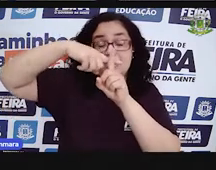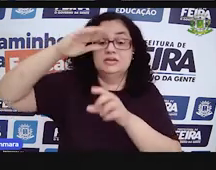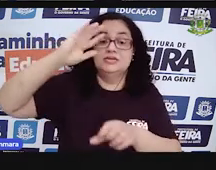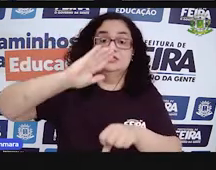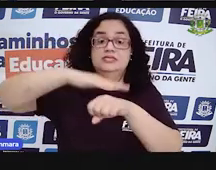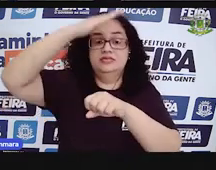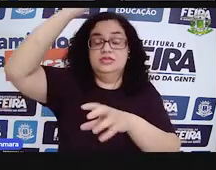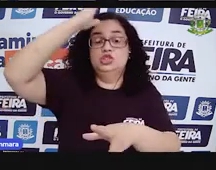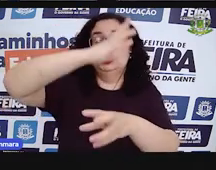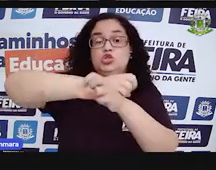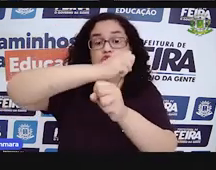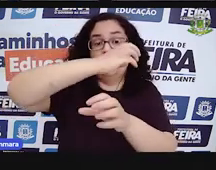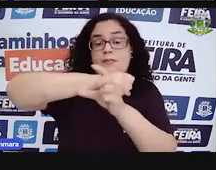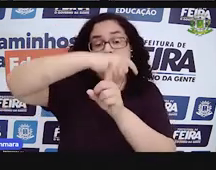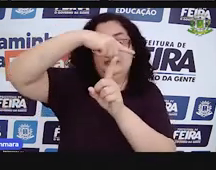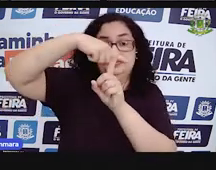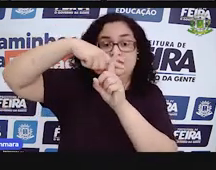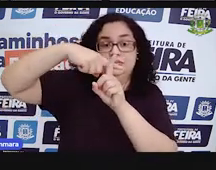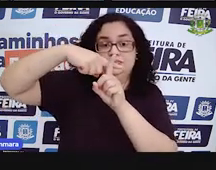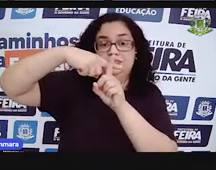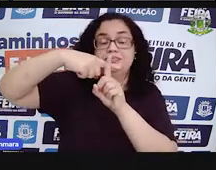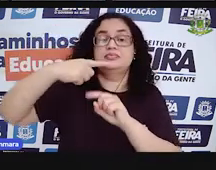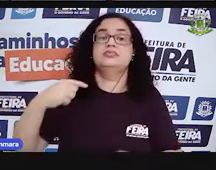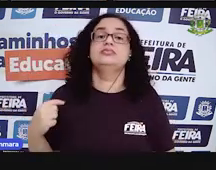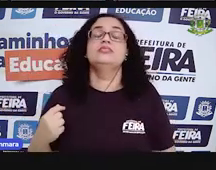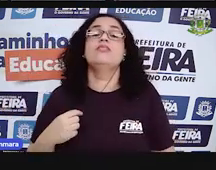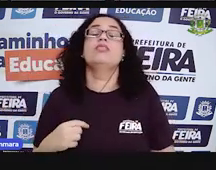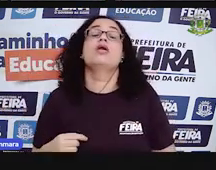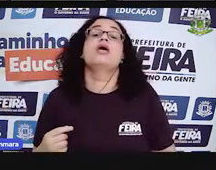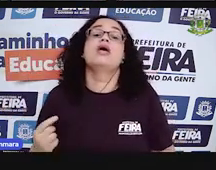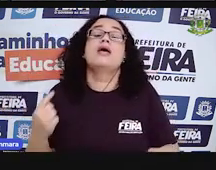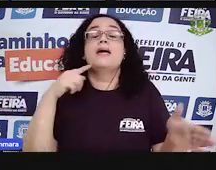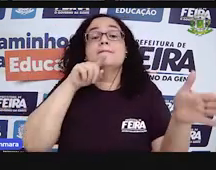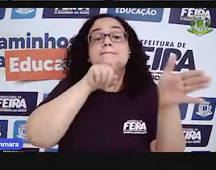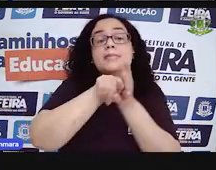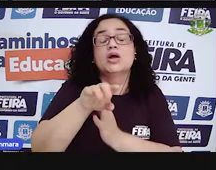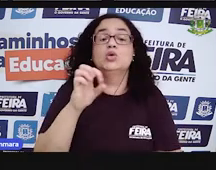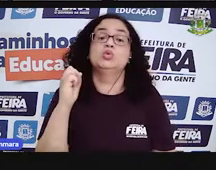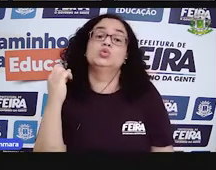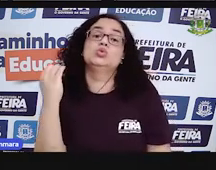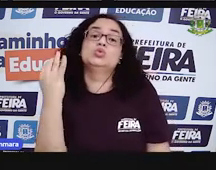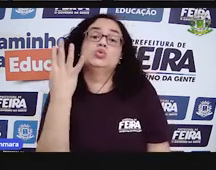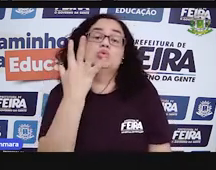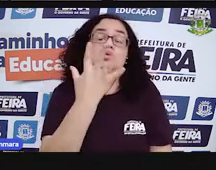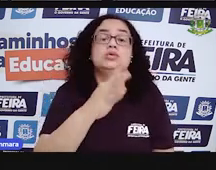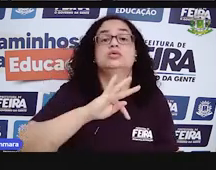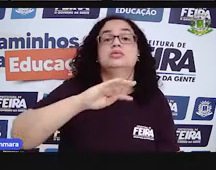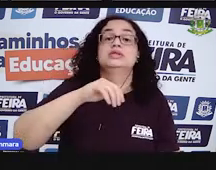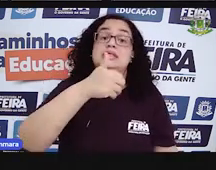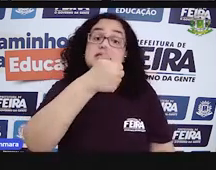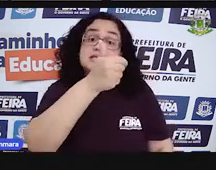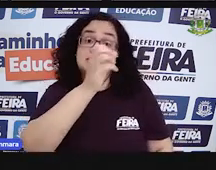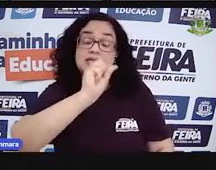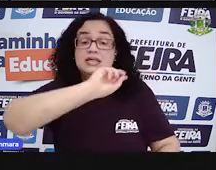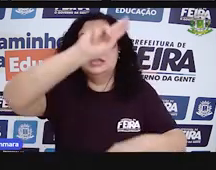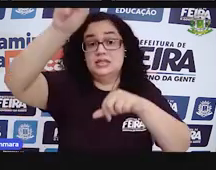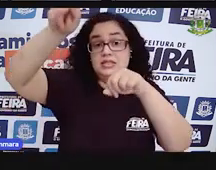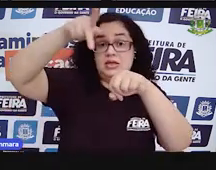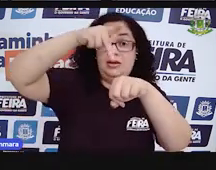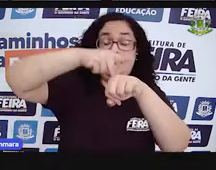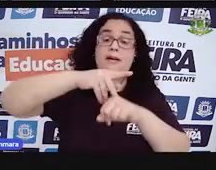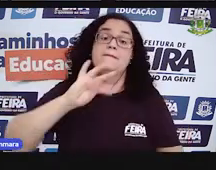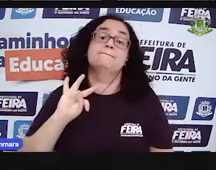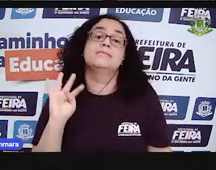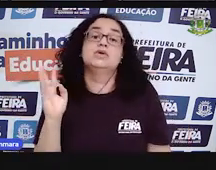a conta de somar. Tá bom? Então, quando a gente pergunta o total desses dez países, o total de pessoas